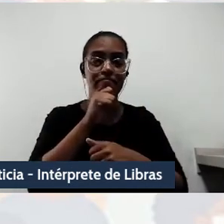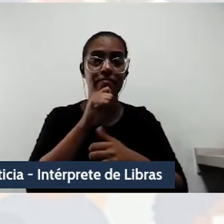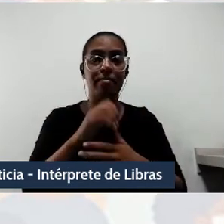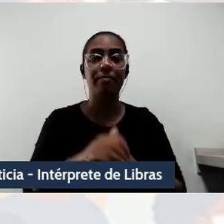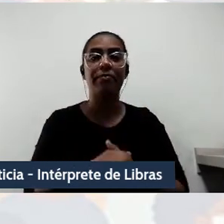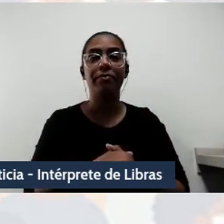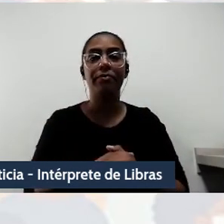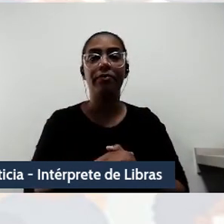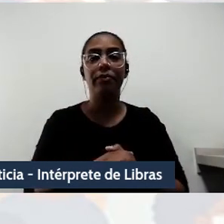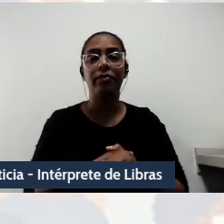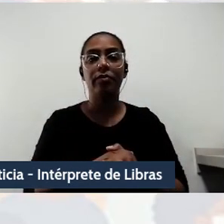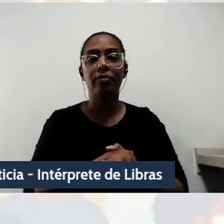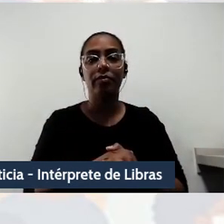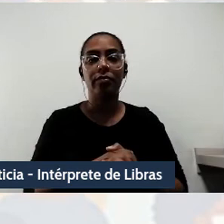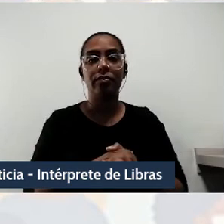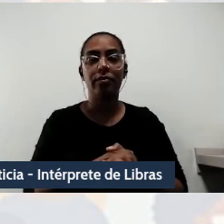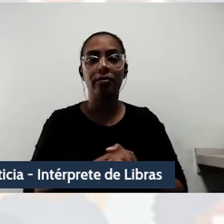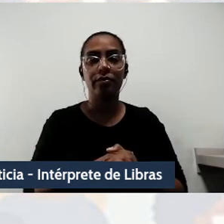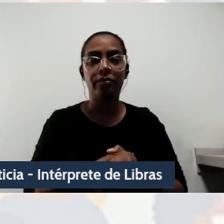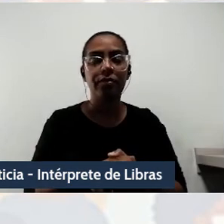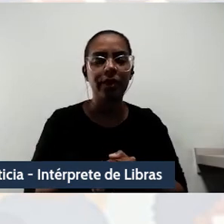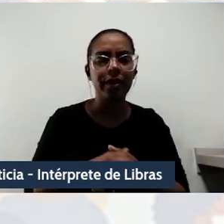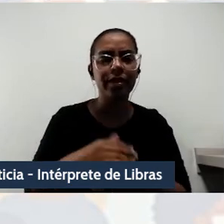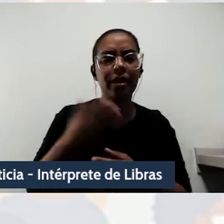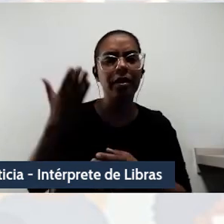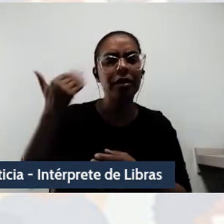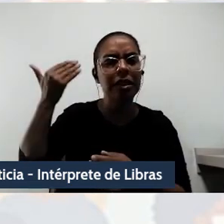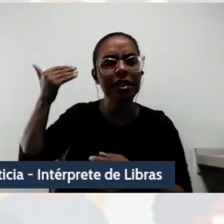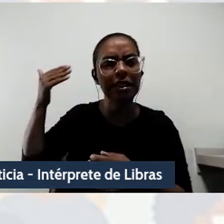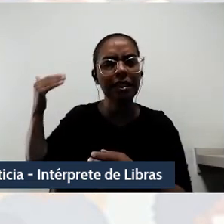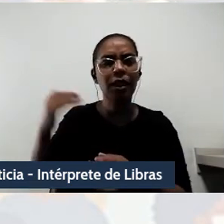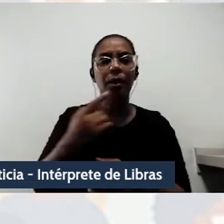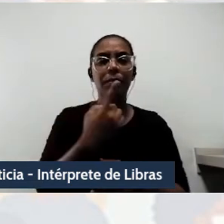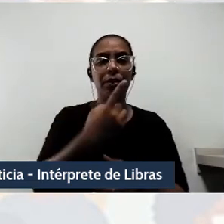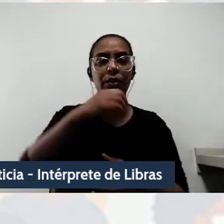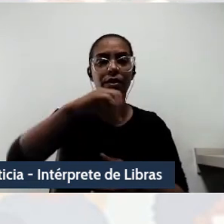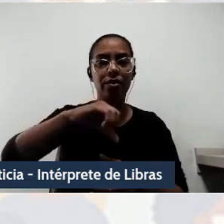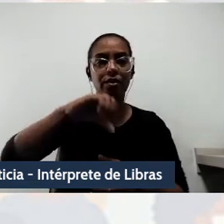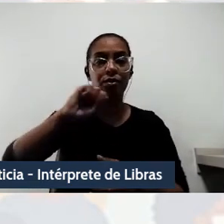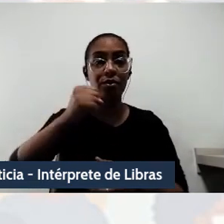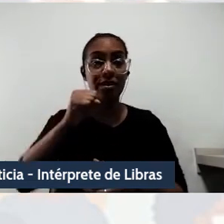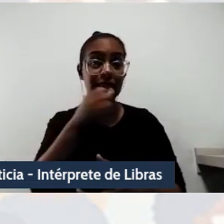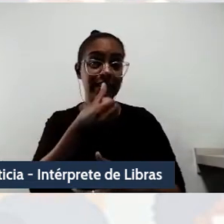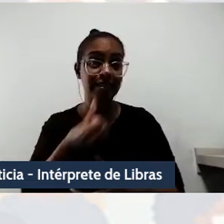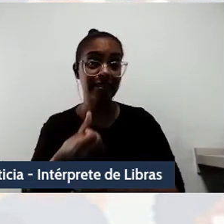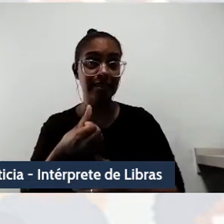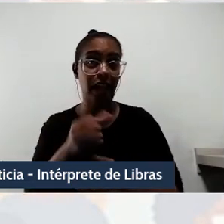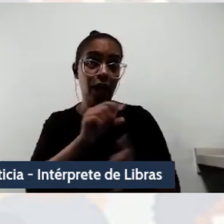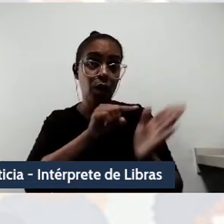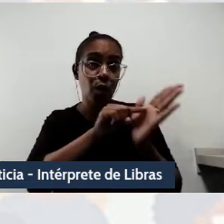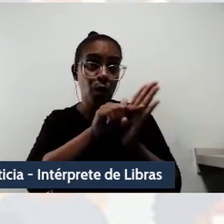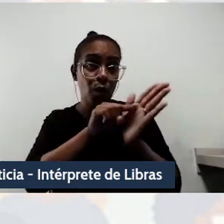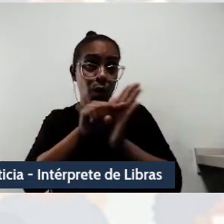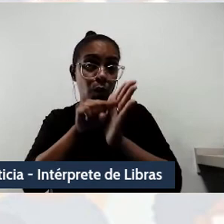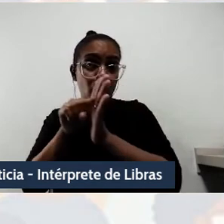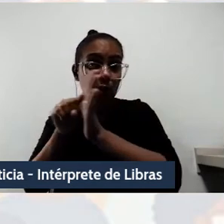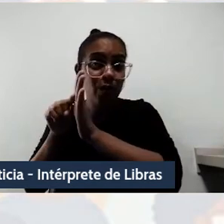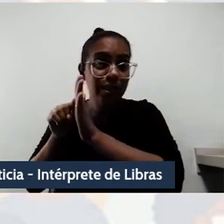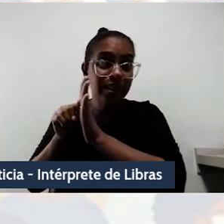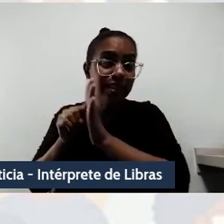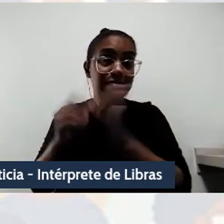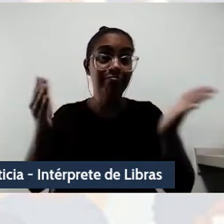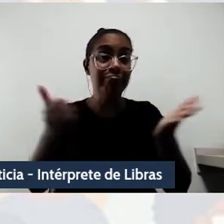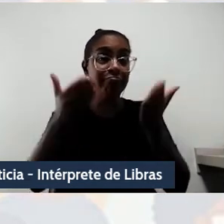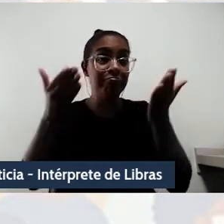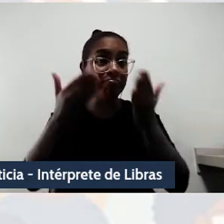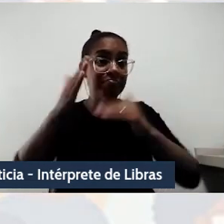Silvia Kuzikank, já em 1986, questionava o discurso e prática hegemônica do desenvolvimento para a